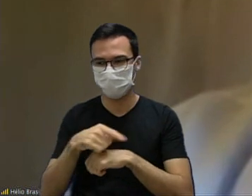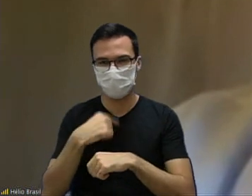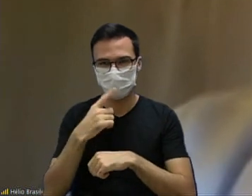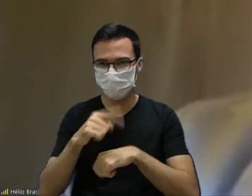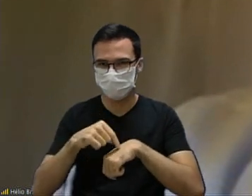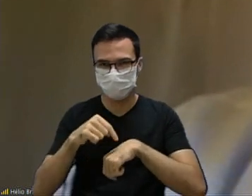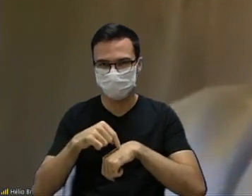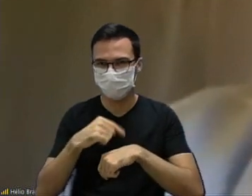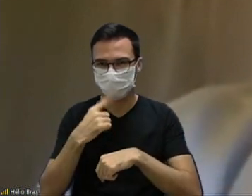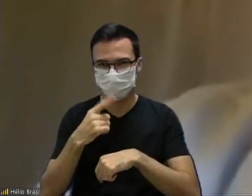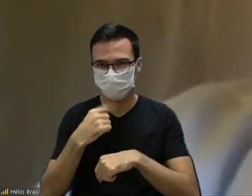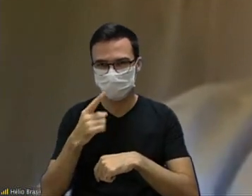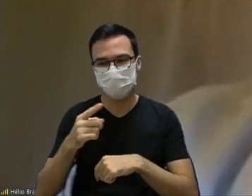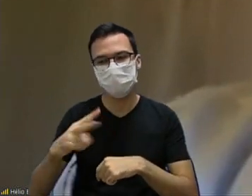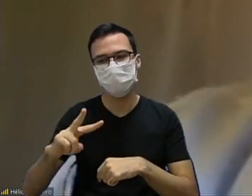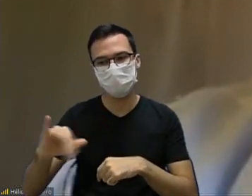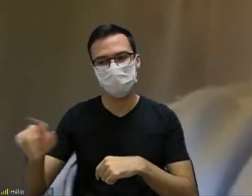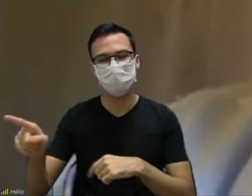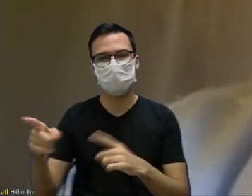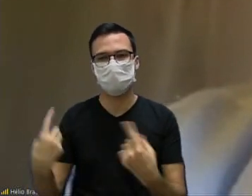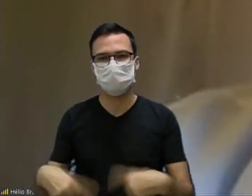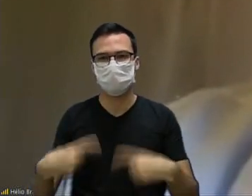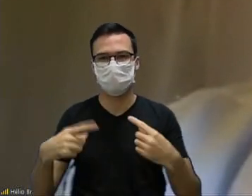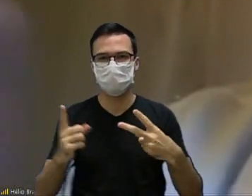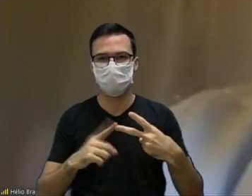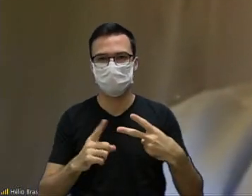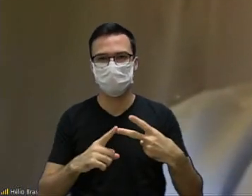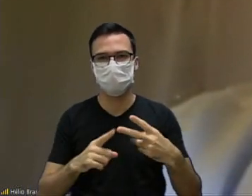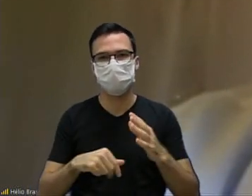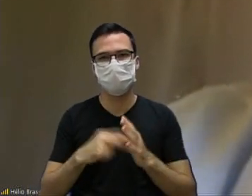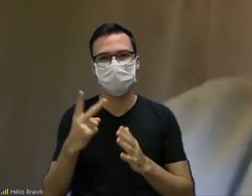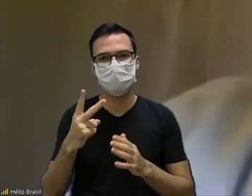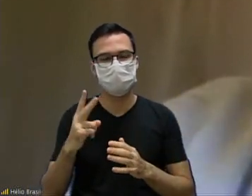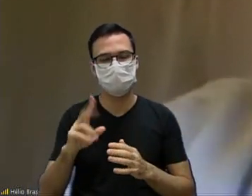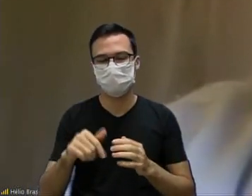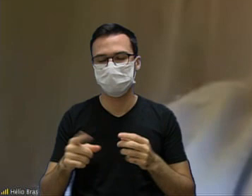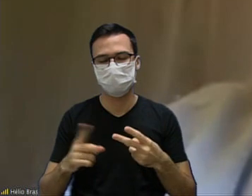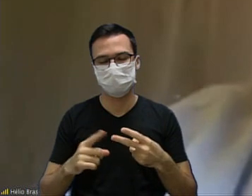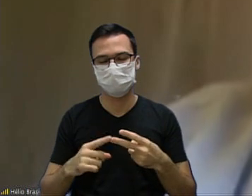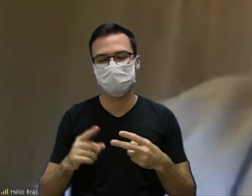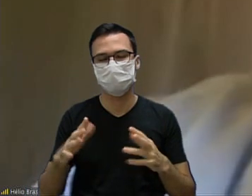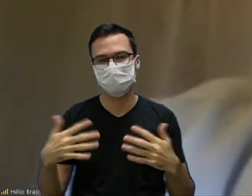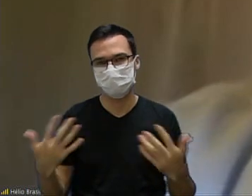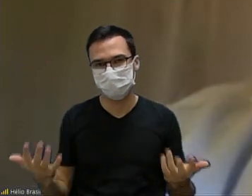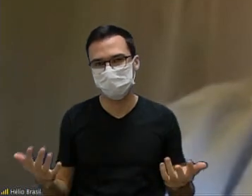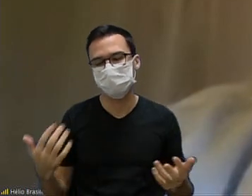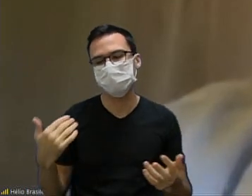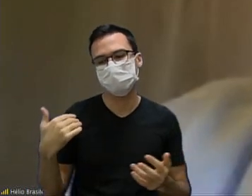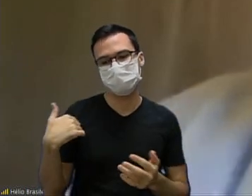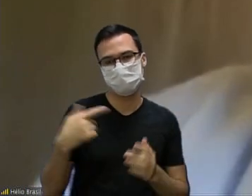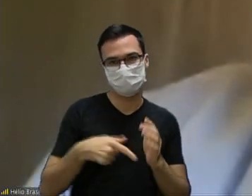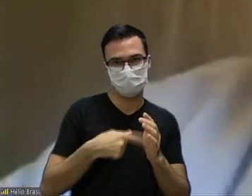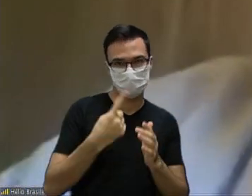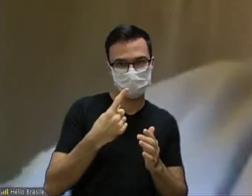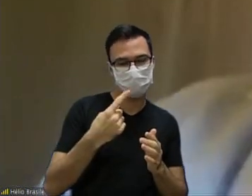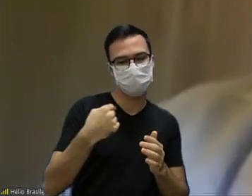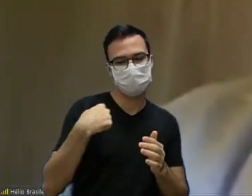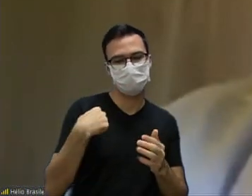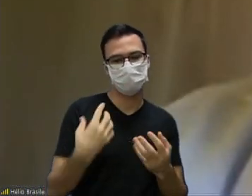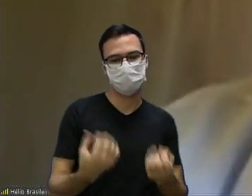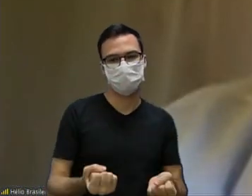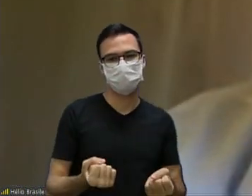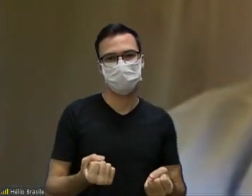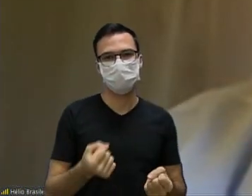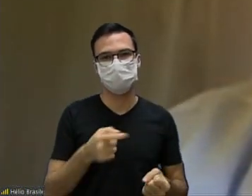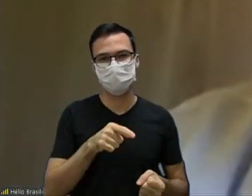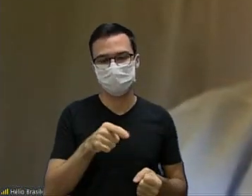de discussão e a gente vai ter a segunda discussão eu quero deixar claro isso nessa primeira eu voto contra e se eu receber o